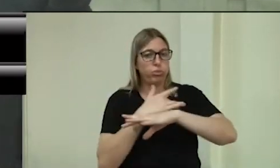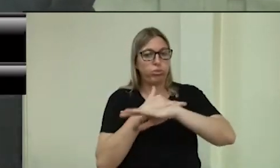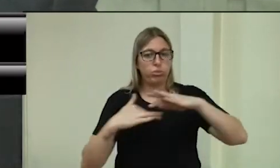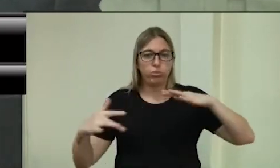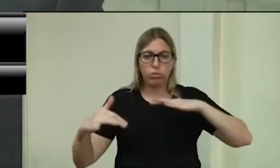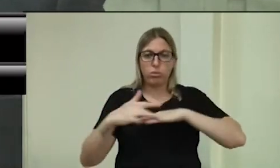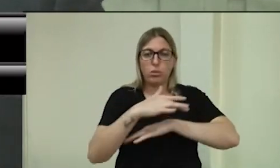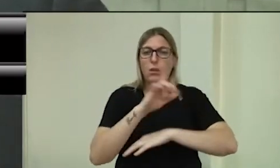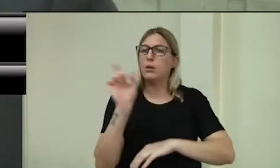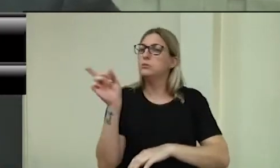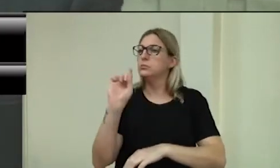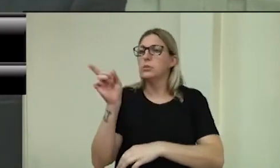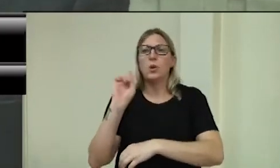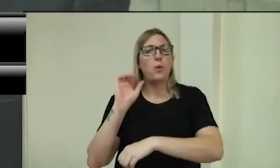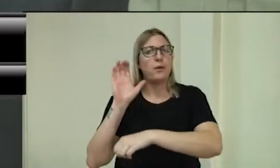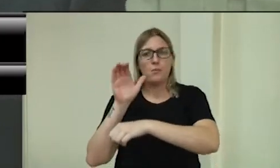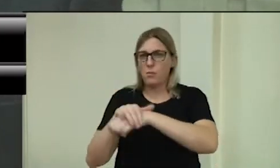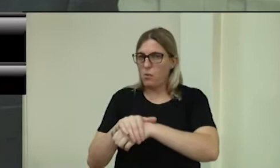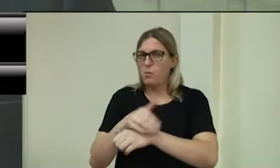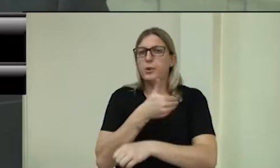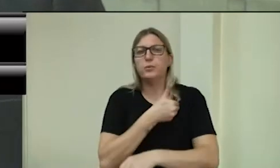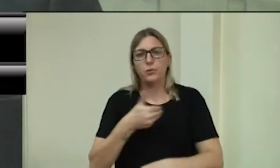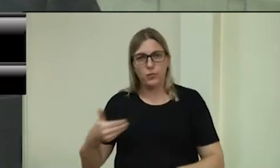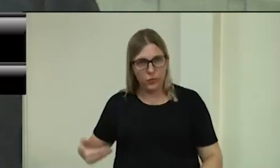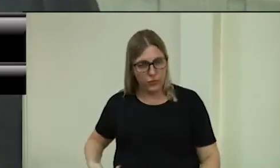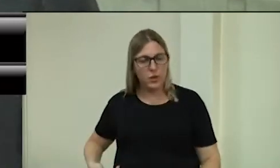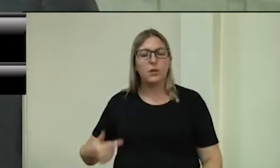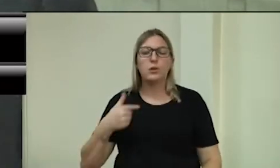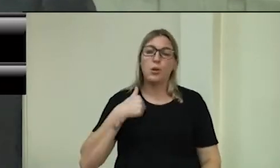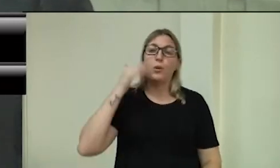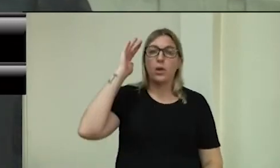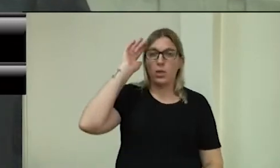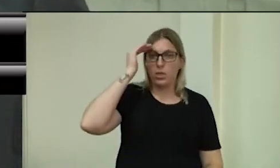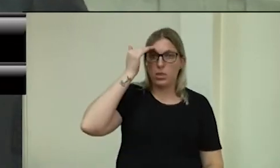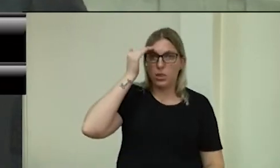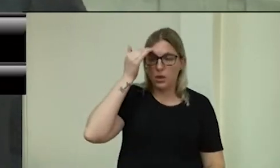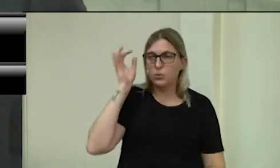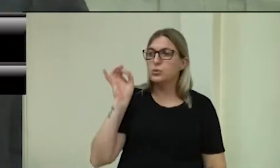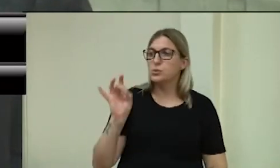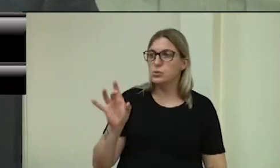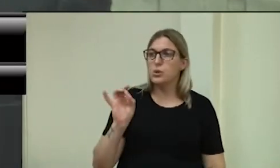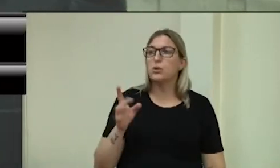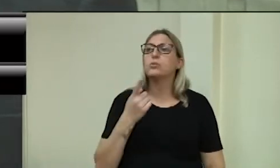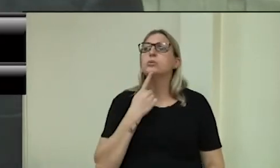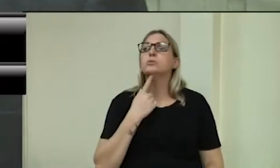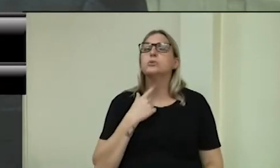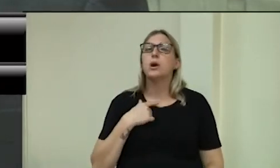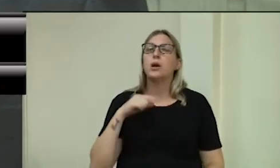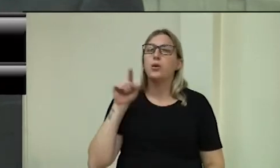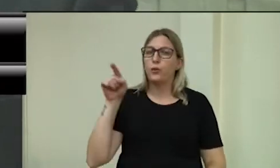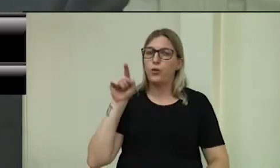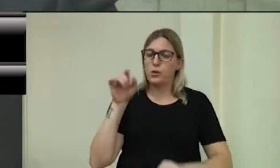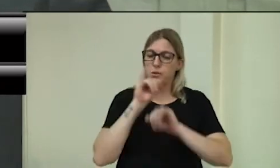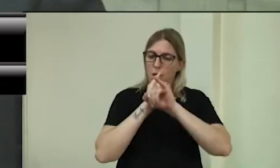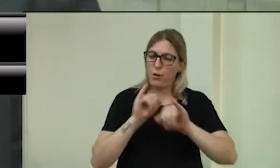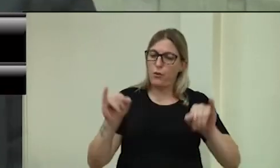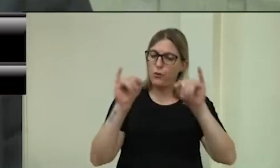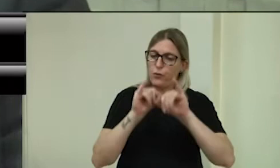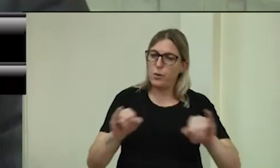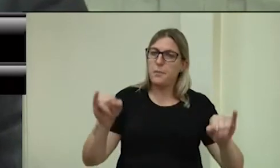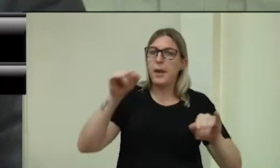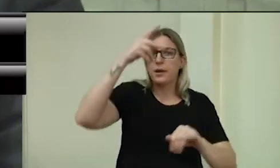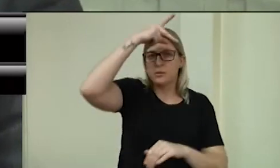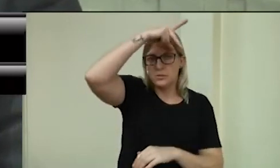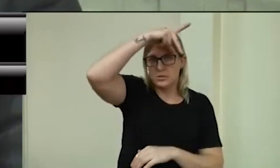culpa do governo, enfim, a gente entende isso, mas só gostaria que o senhor repassasse ao executivo municipal